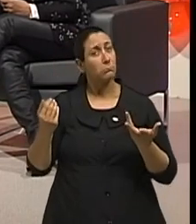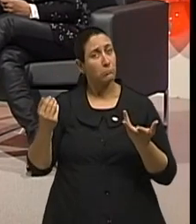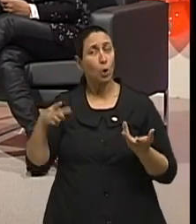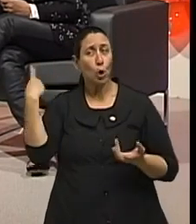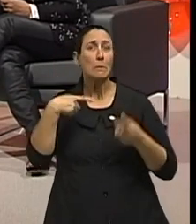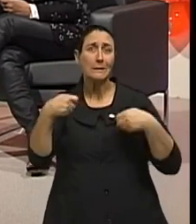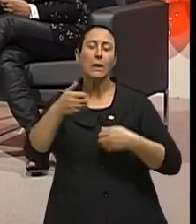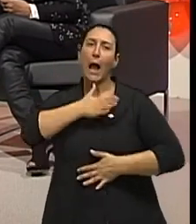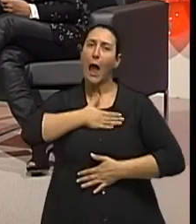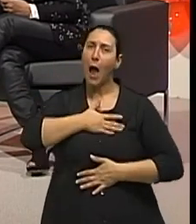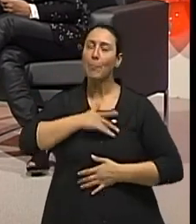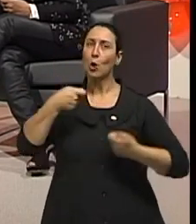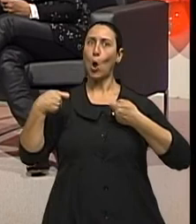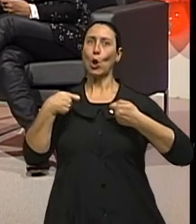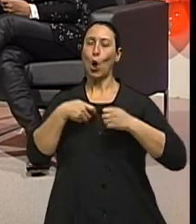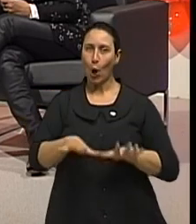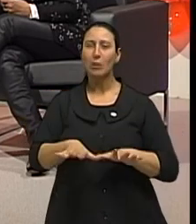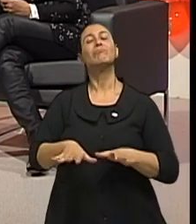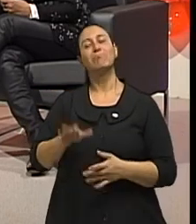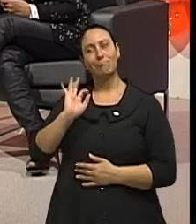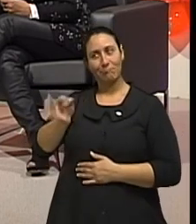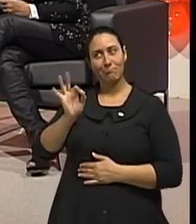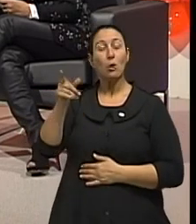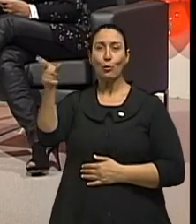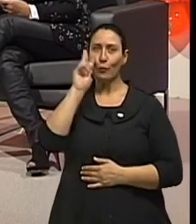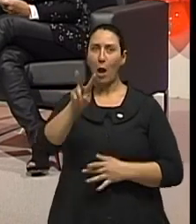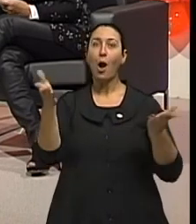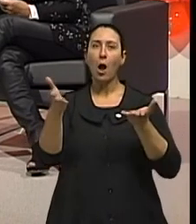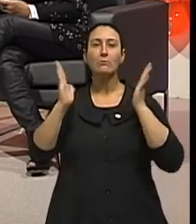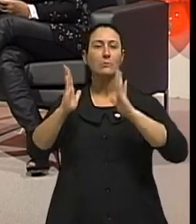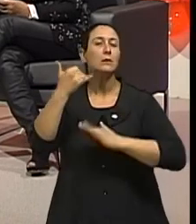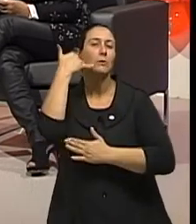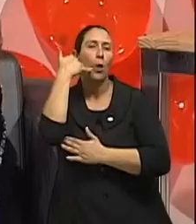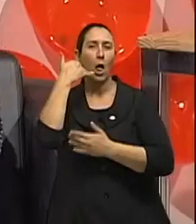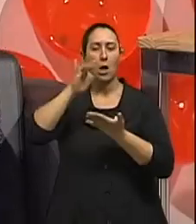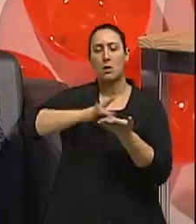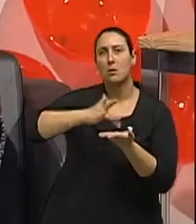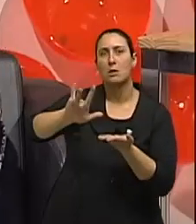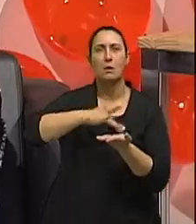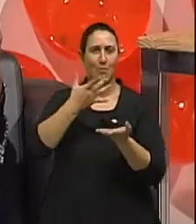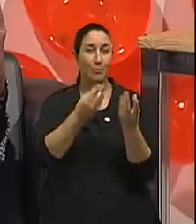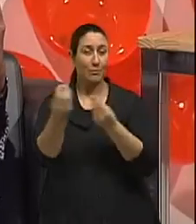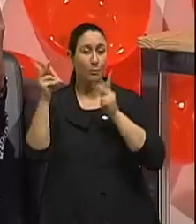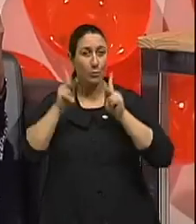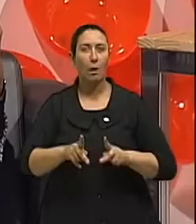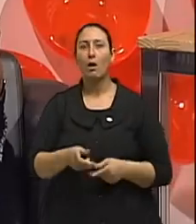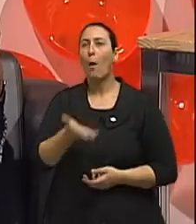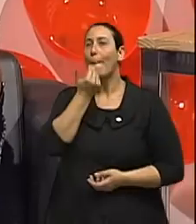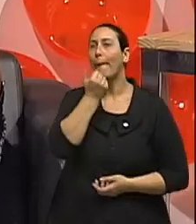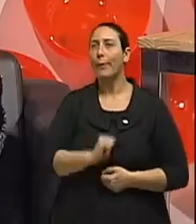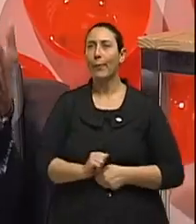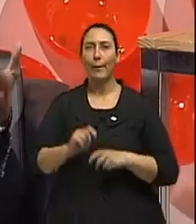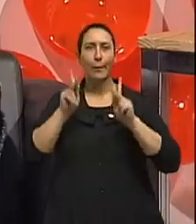como deve, né? Sem dúvida, Isabel. Inclusive, nós vemos agora com essa era de celular, smartphone, as pessoas comendo, as pessoas